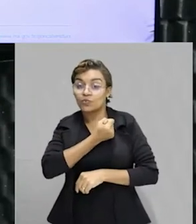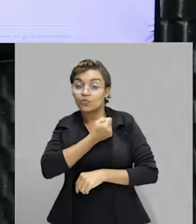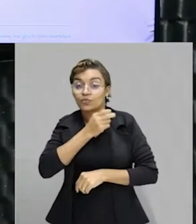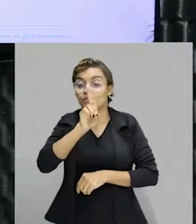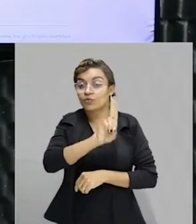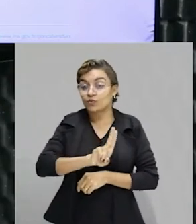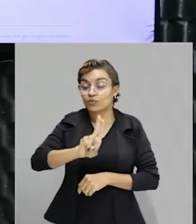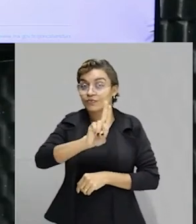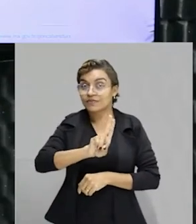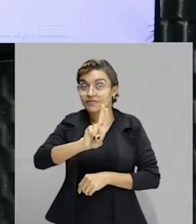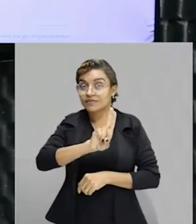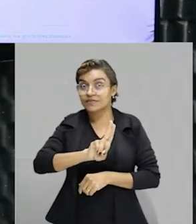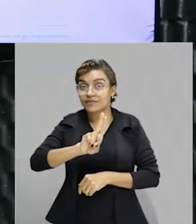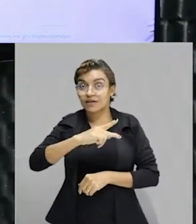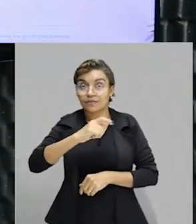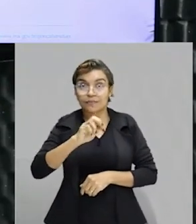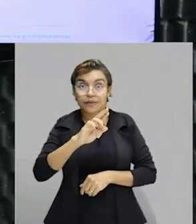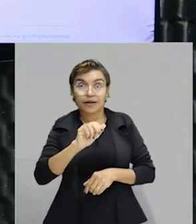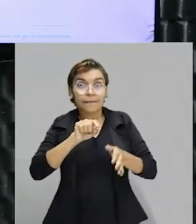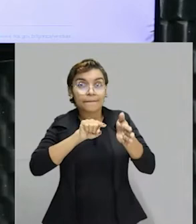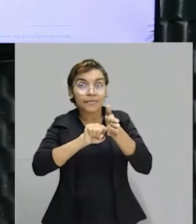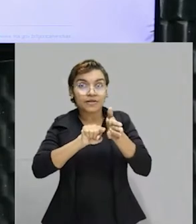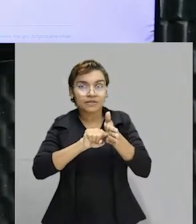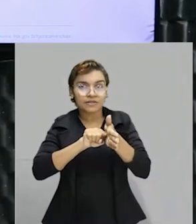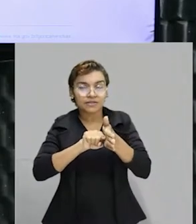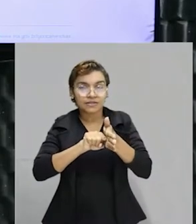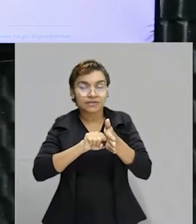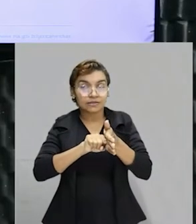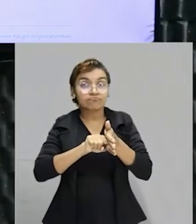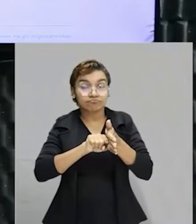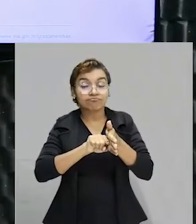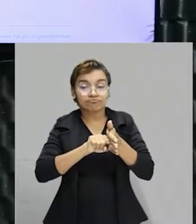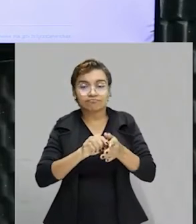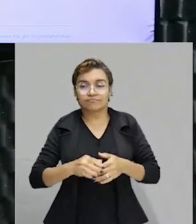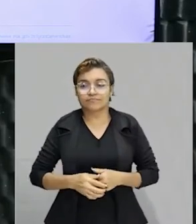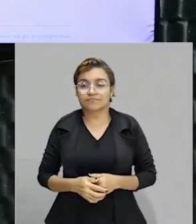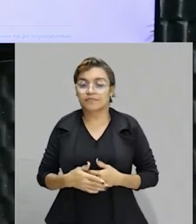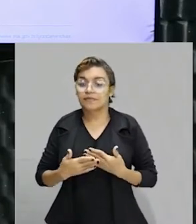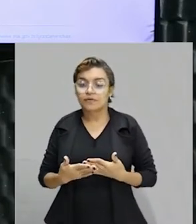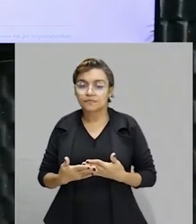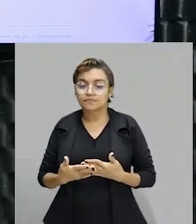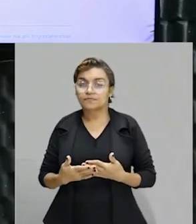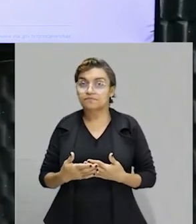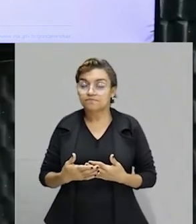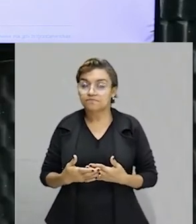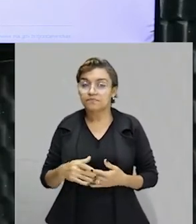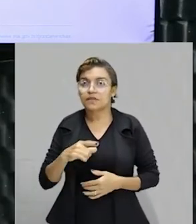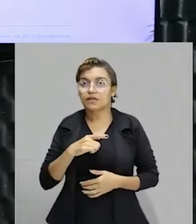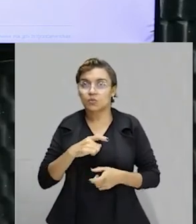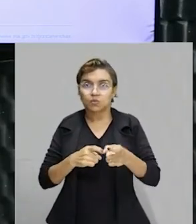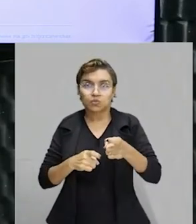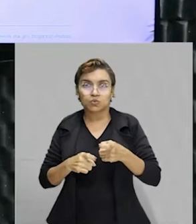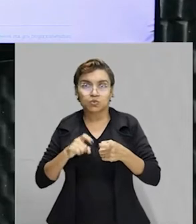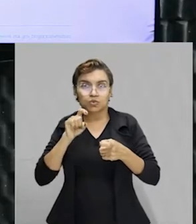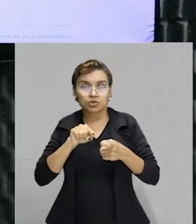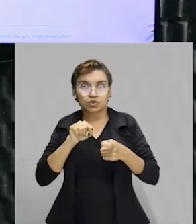para a pesquisa. Lembra que tem tanto pesquisa quanto propaganda, tá? Então nesse caso aqui, para nós, o X